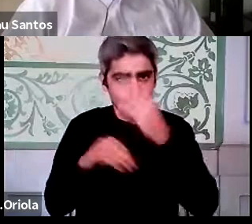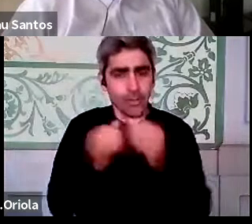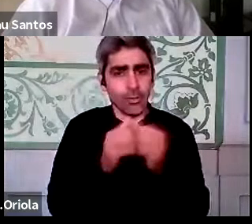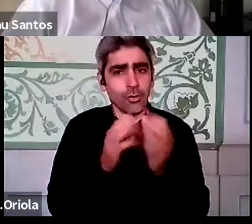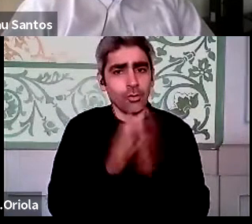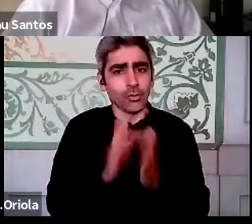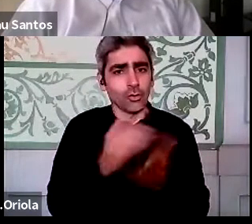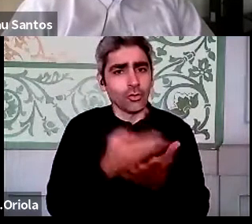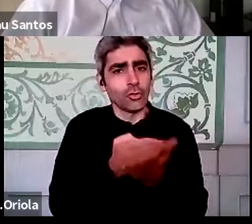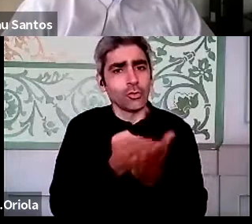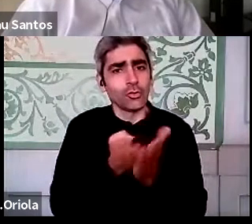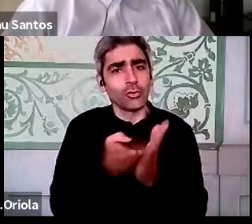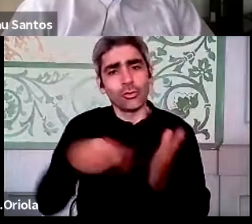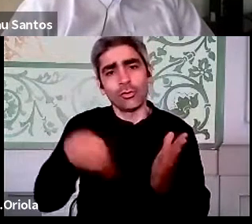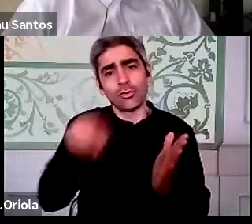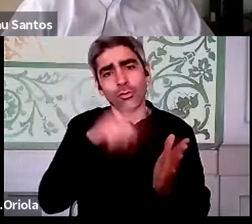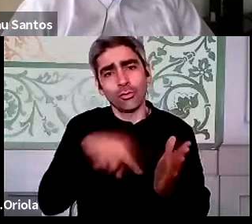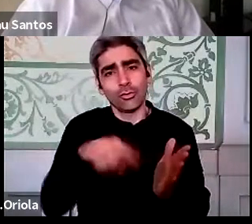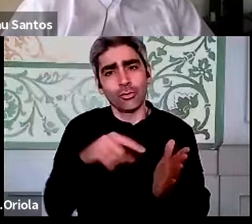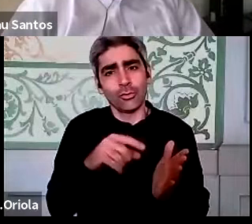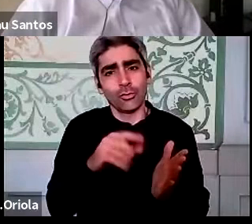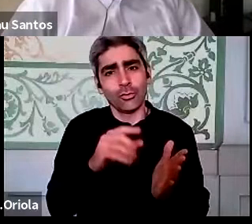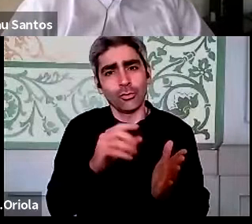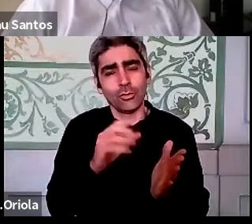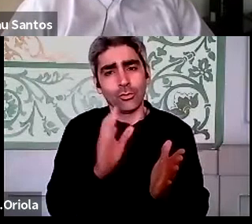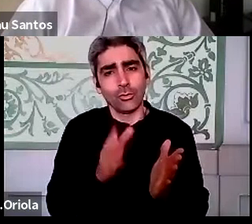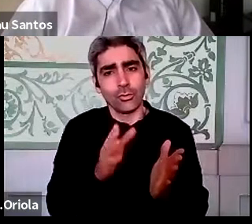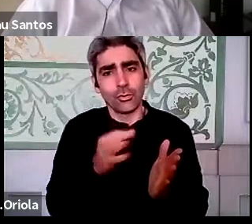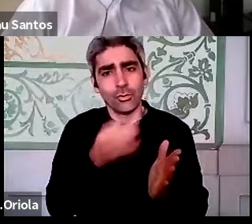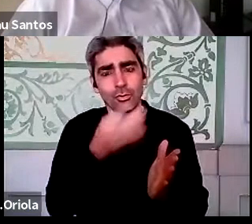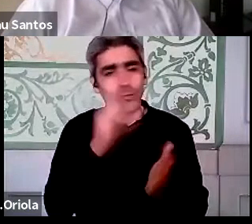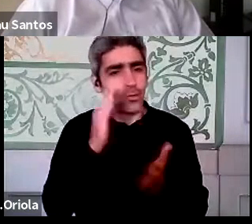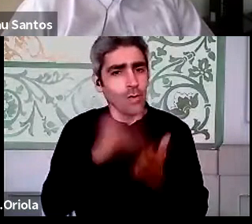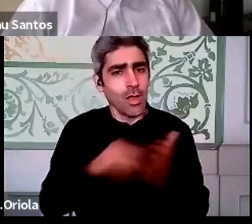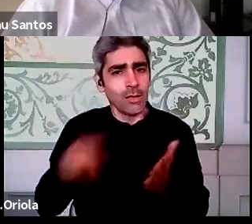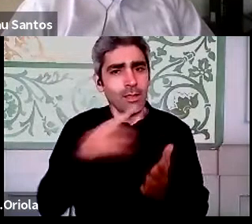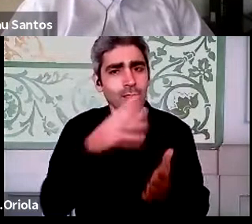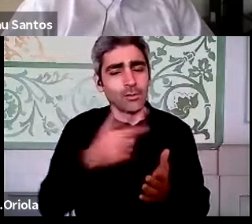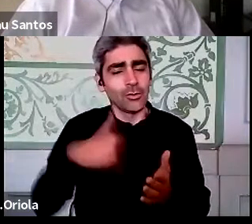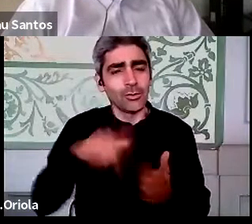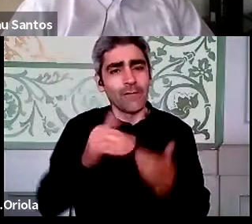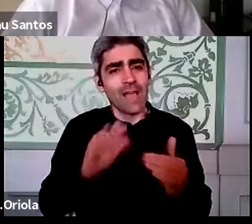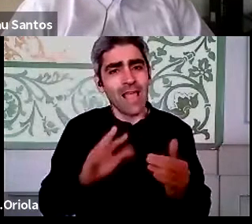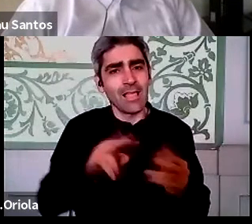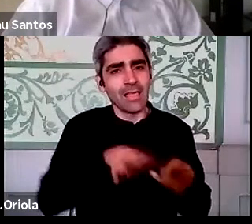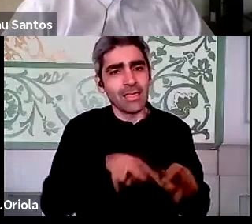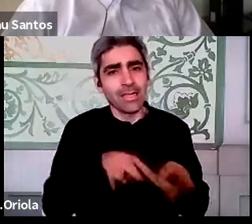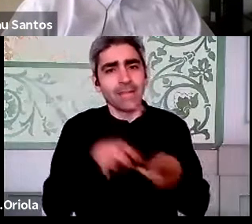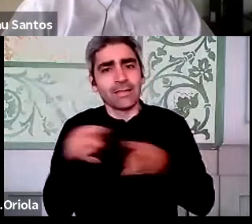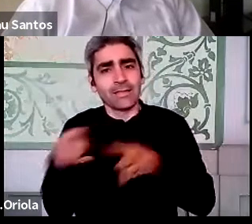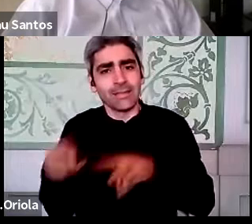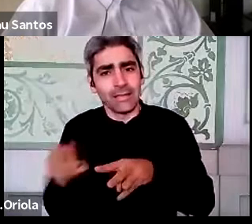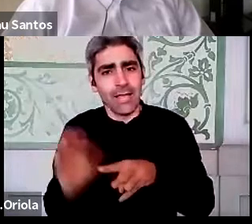vários aqui, aqui os nossos, os meus colegas diziam, nós estamos aqui numa fase de transição. Vamos